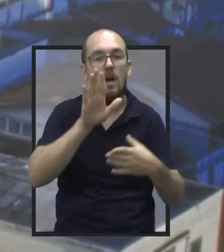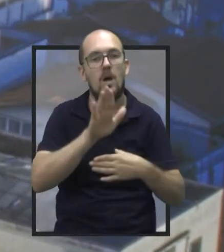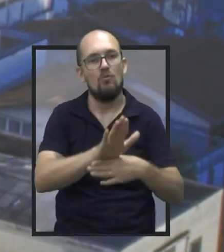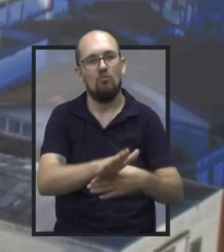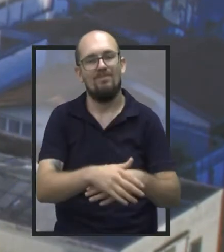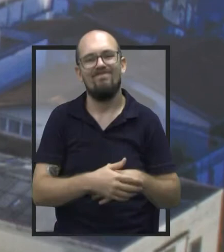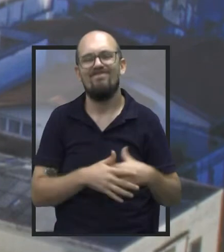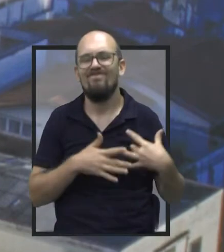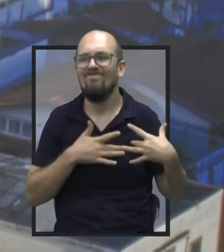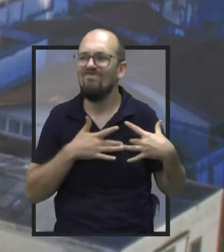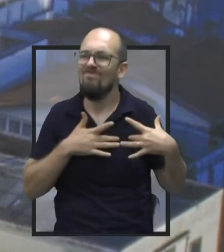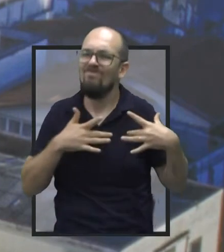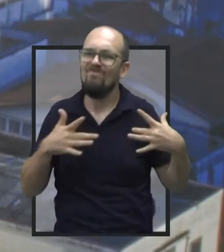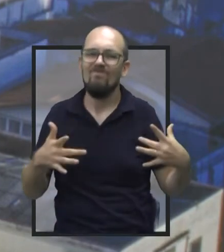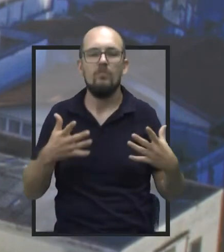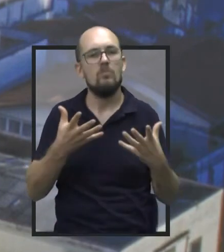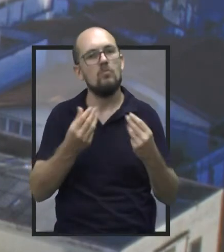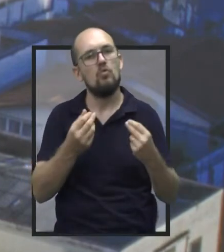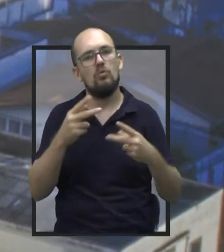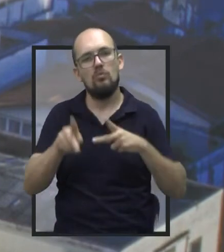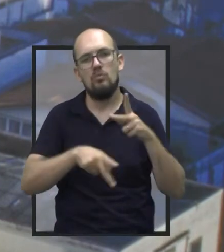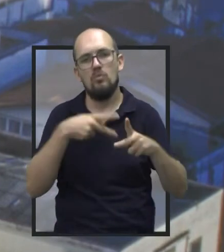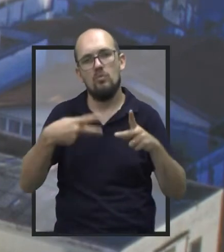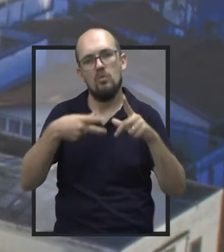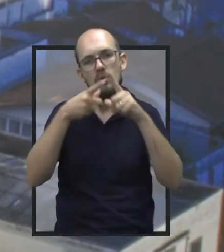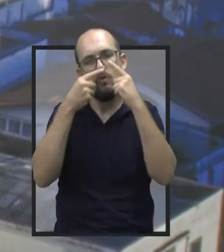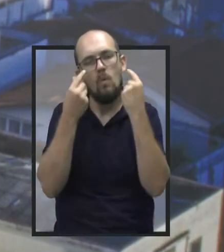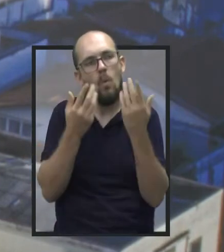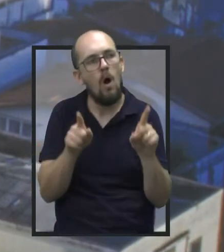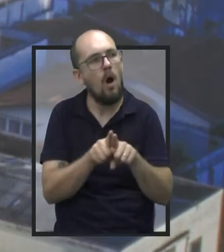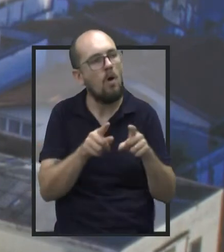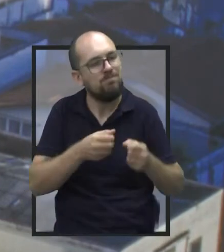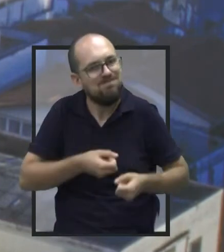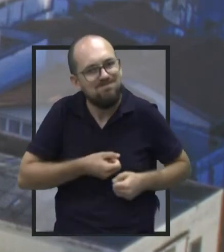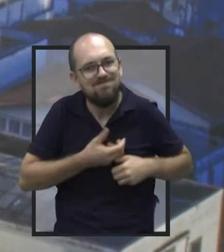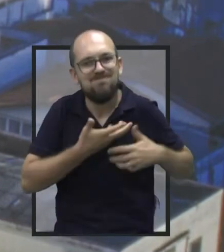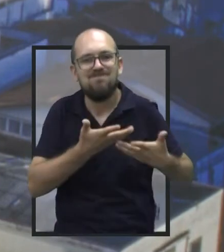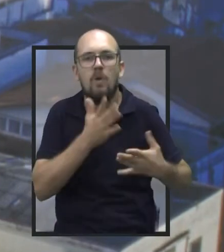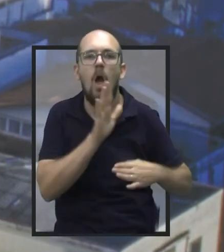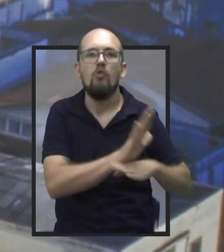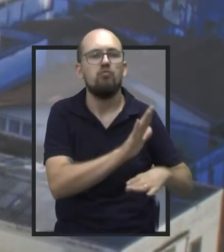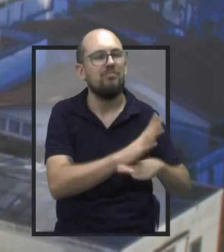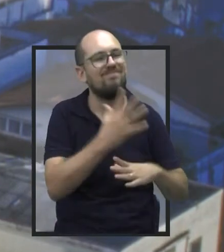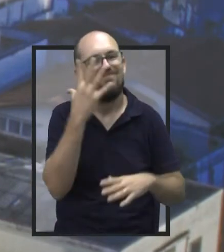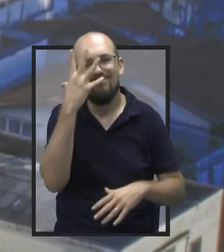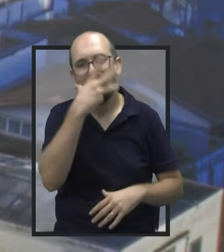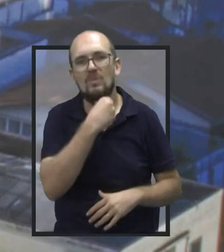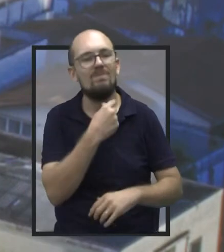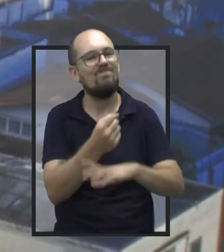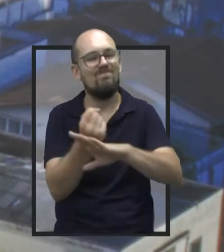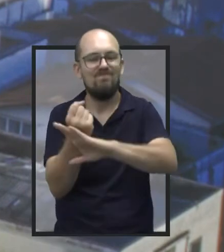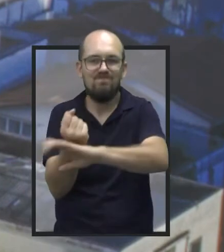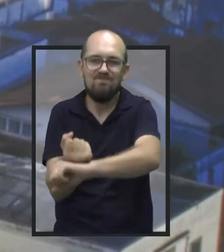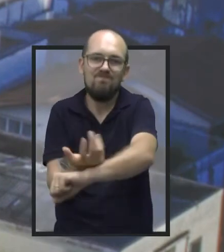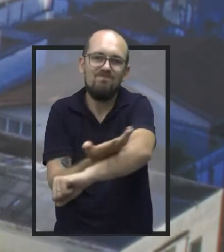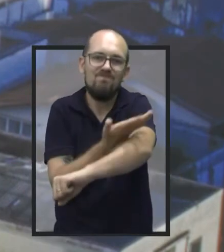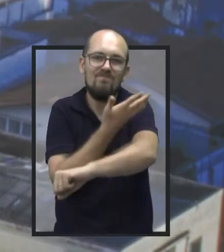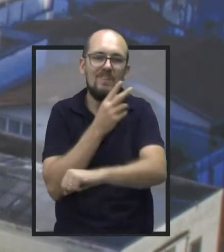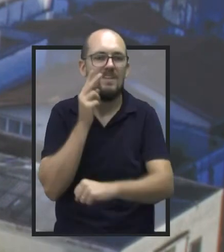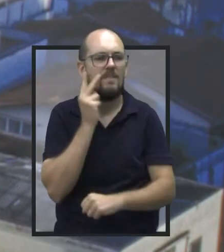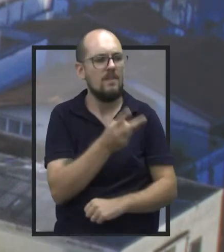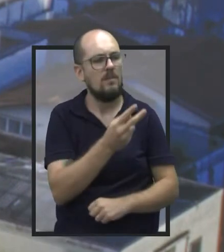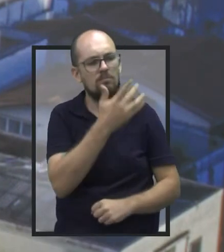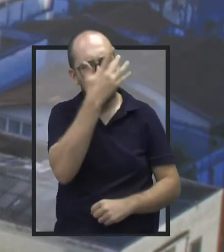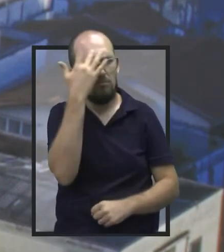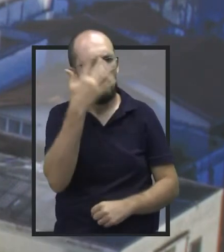solidariedade que se manteve no povo jauense, que desabrochou, foi lindo de ver. Foi emocionante, né? A gente vê ali